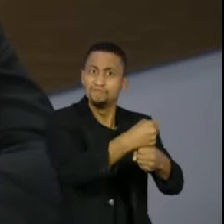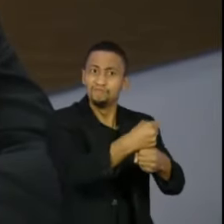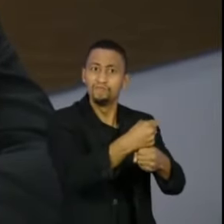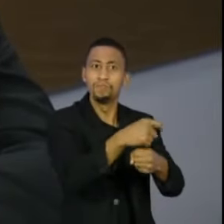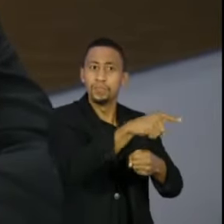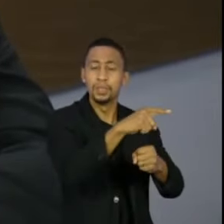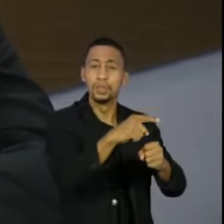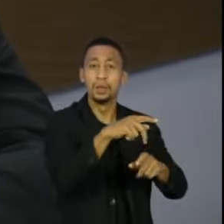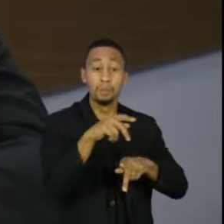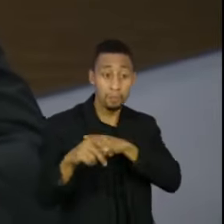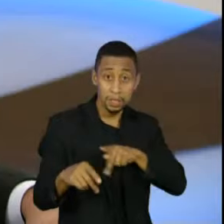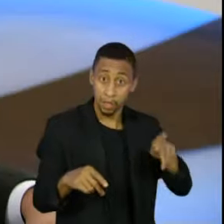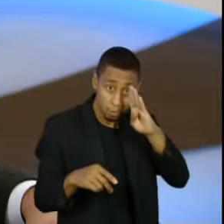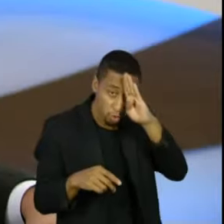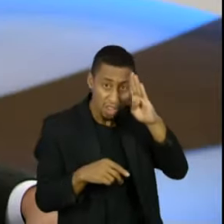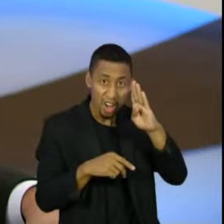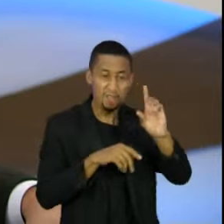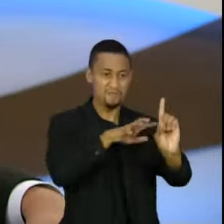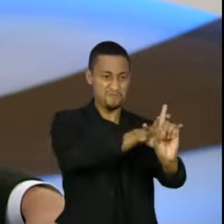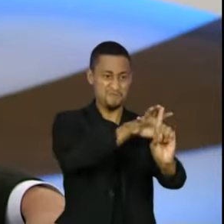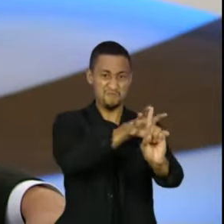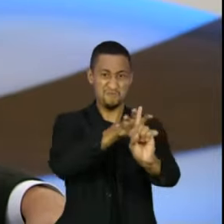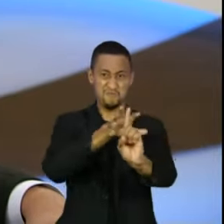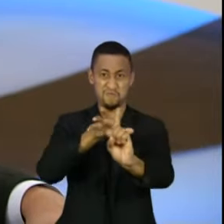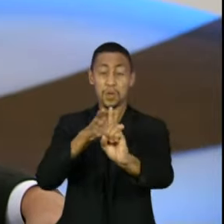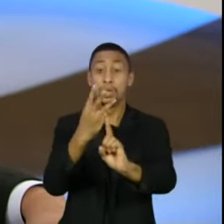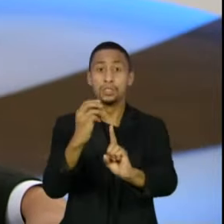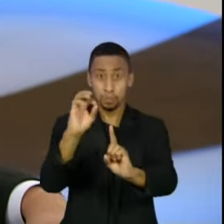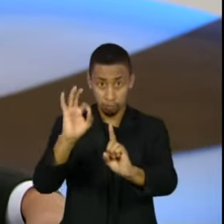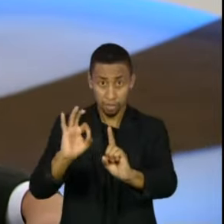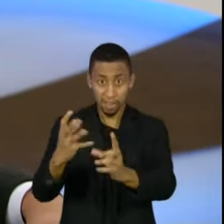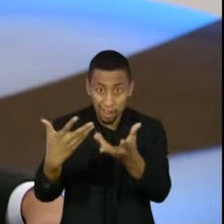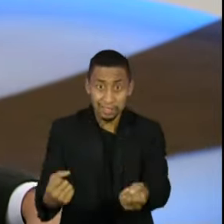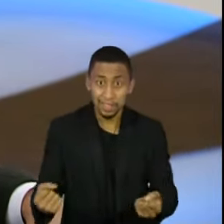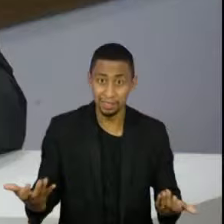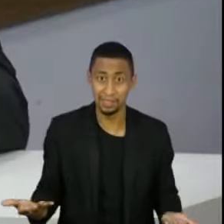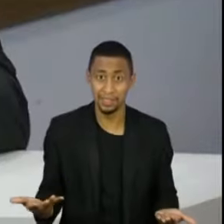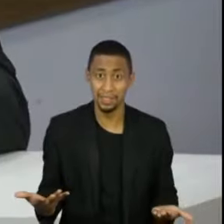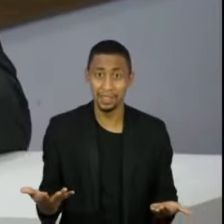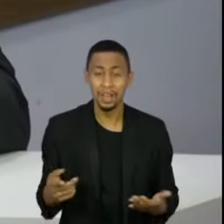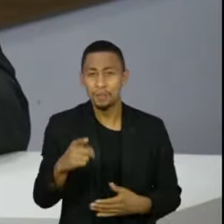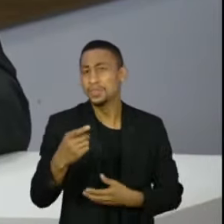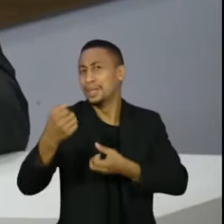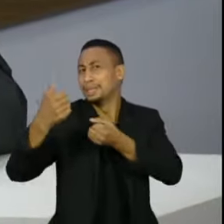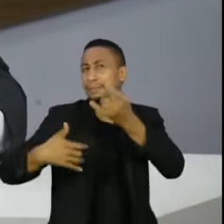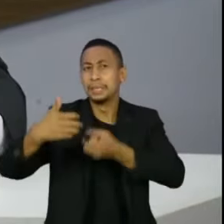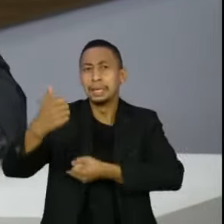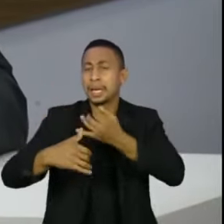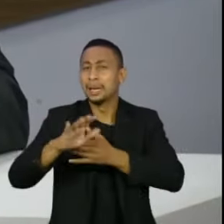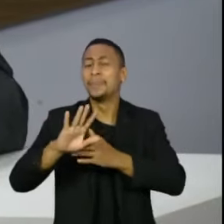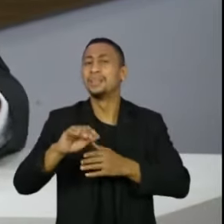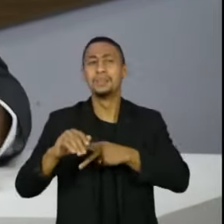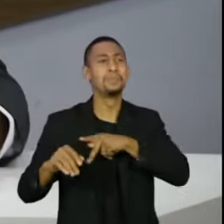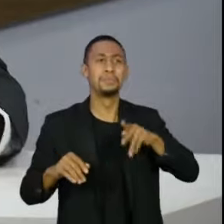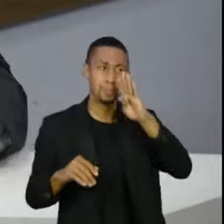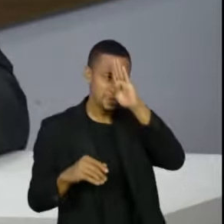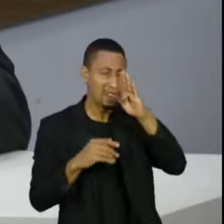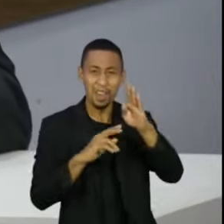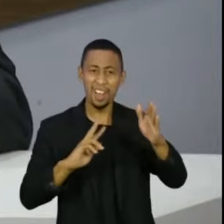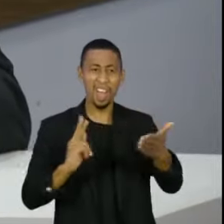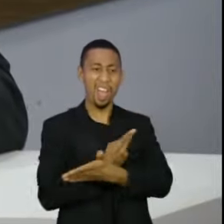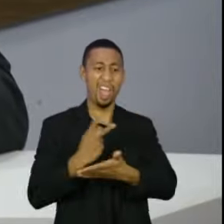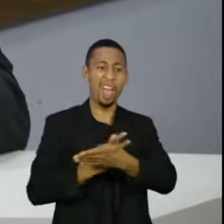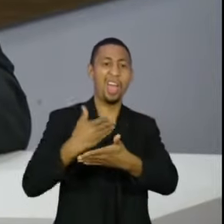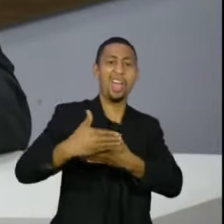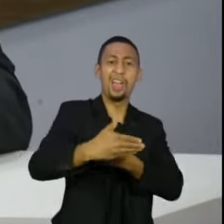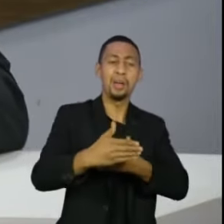Então, quando o senhor fala em verborragia, às vezes, parece que o senhor está tratando os erros do presidente e as declarações do presidente